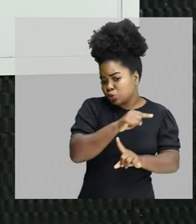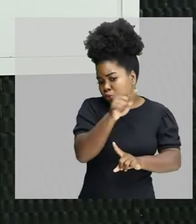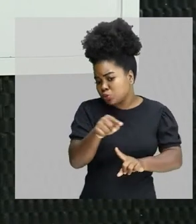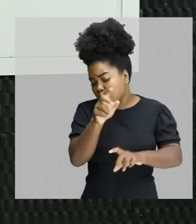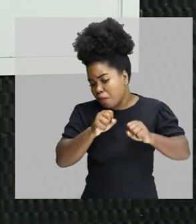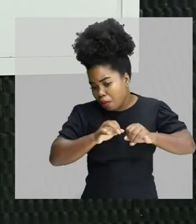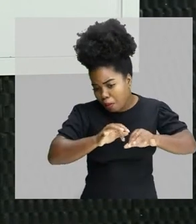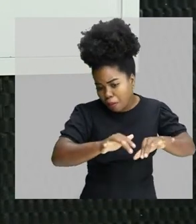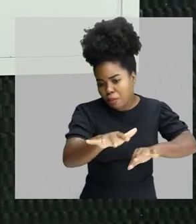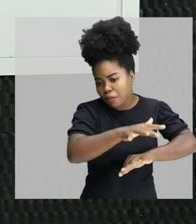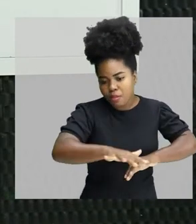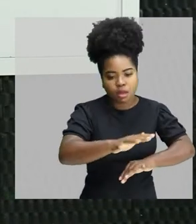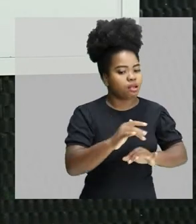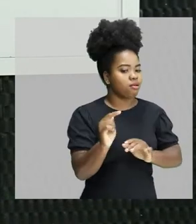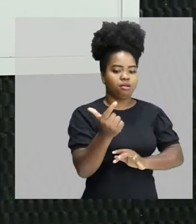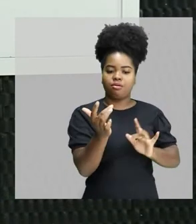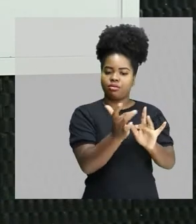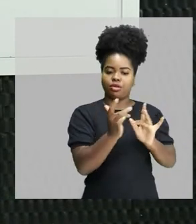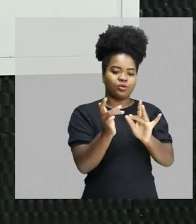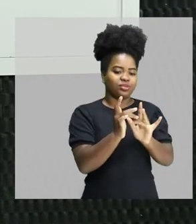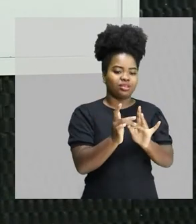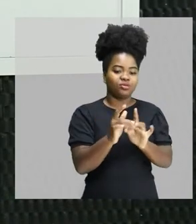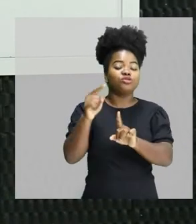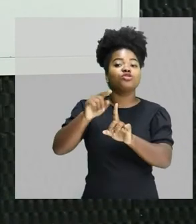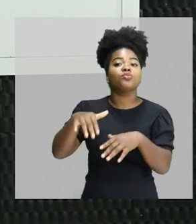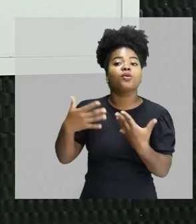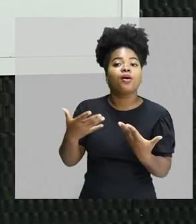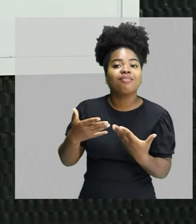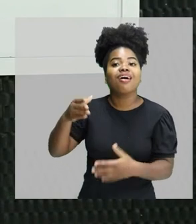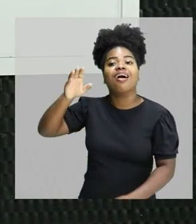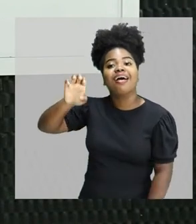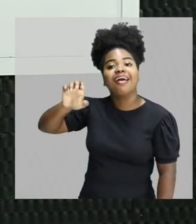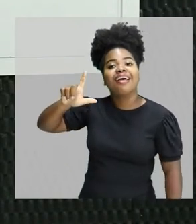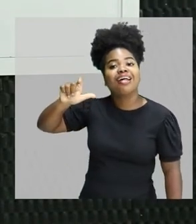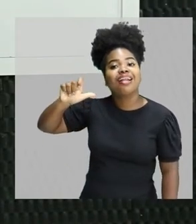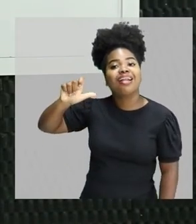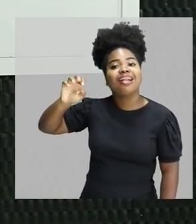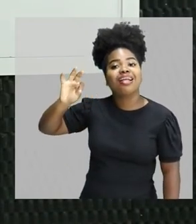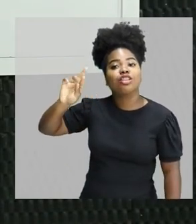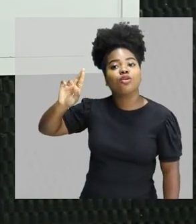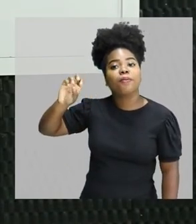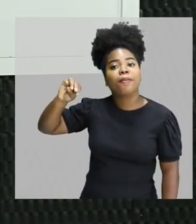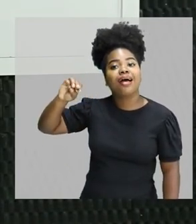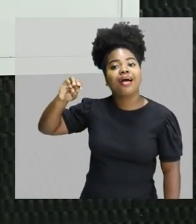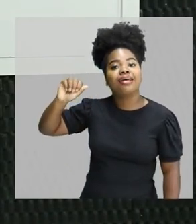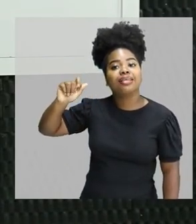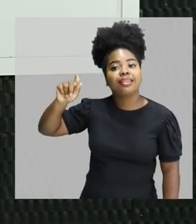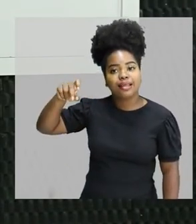em um meio não material, nós estamos falando de uma onda eletromagnética. O exemplo disso